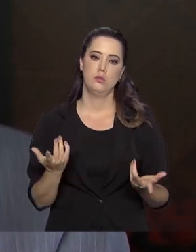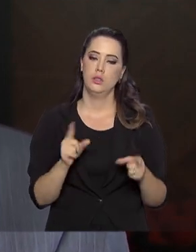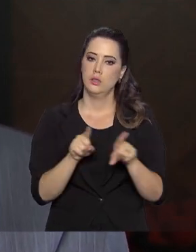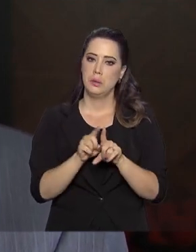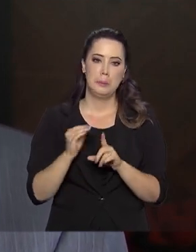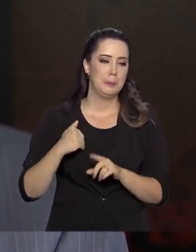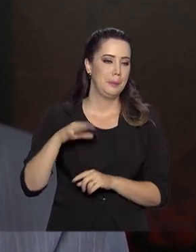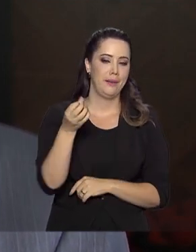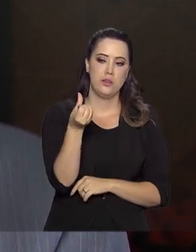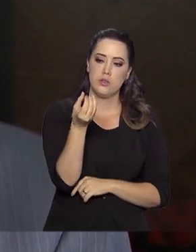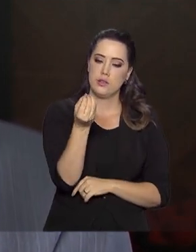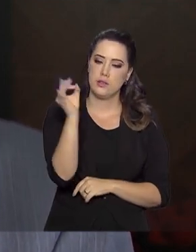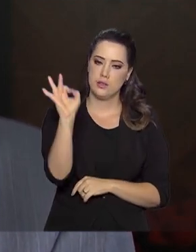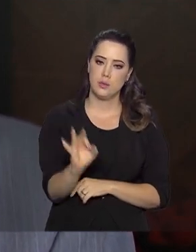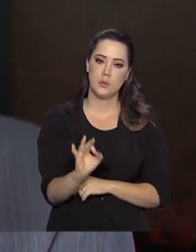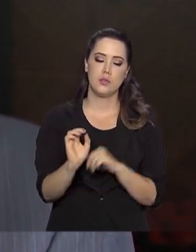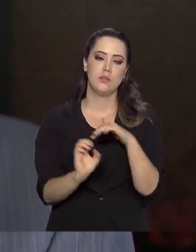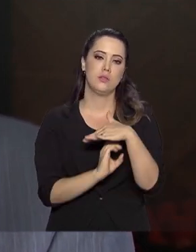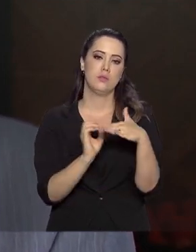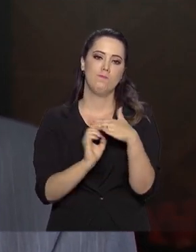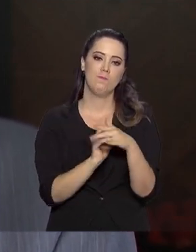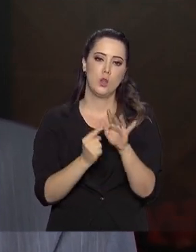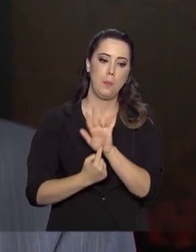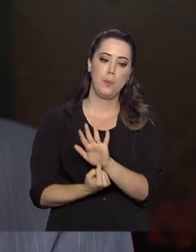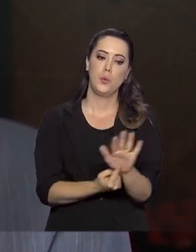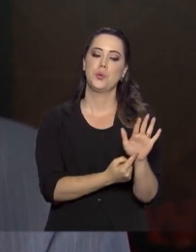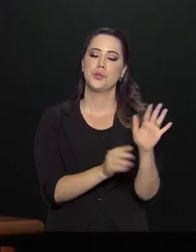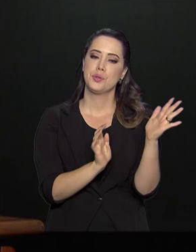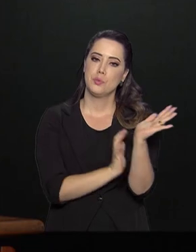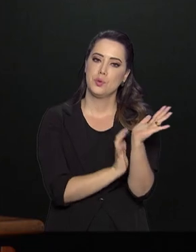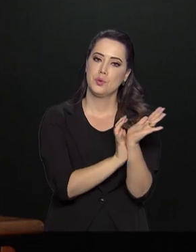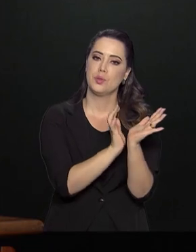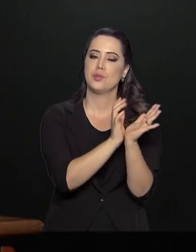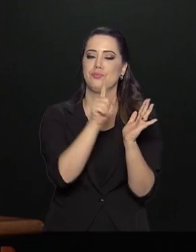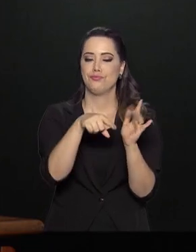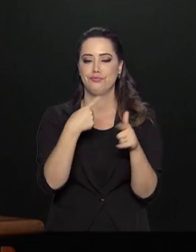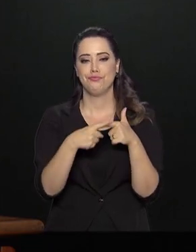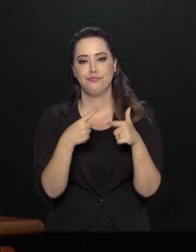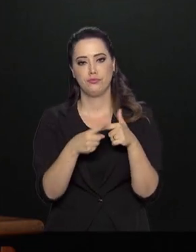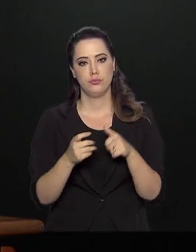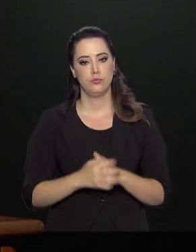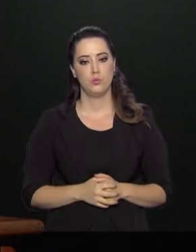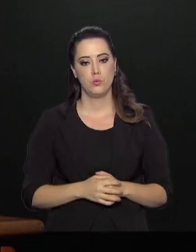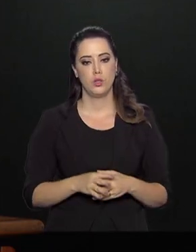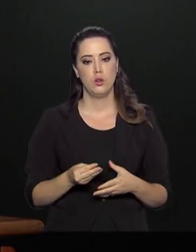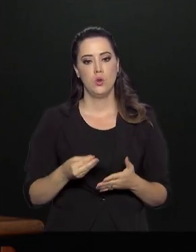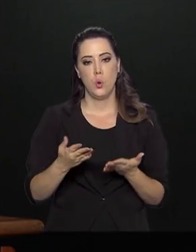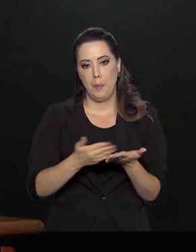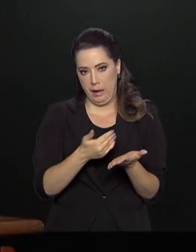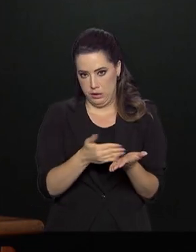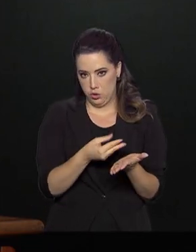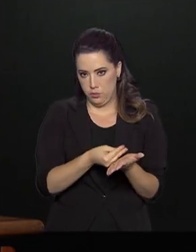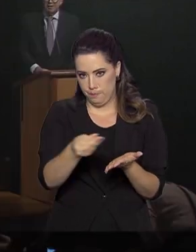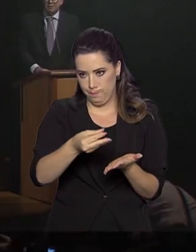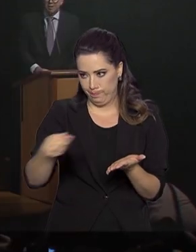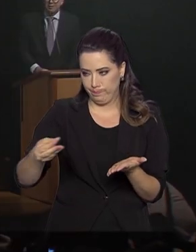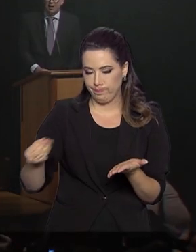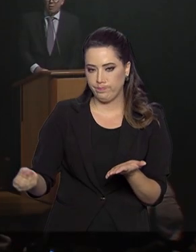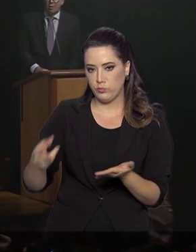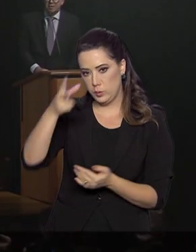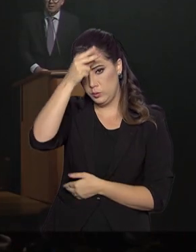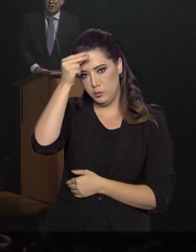dos micro e pequenos empresários apontam a burocracia. Uma cartilha destinada aos prefeitos e gestores municipais